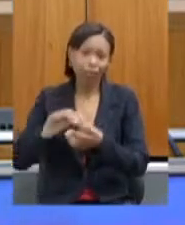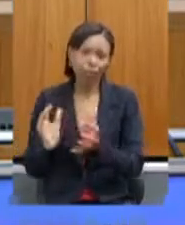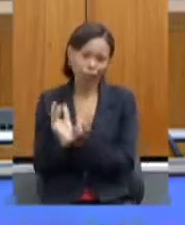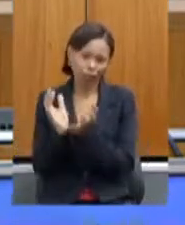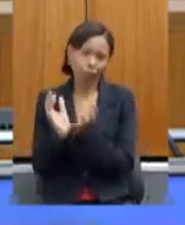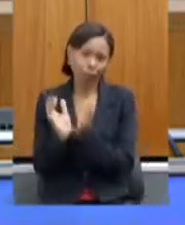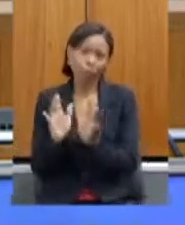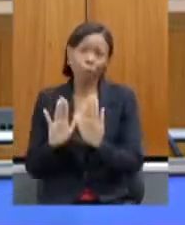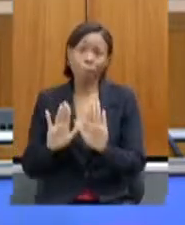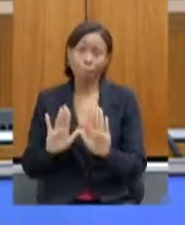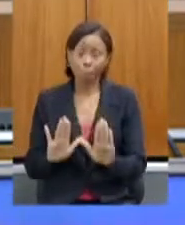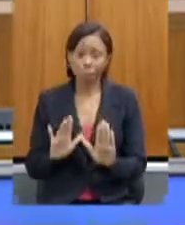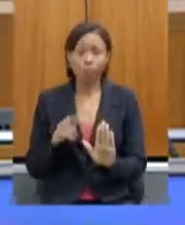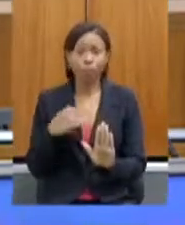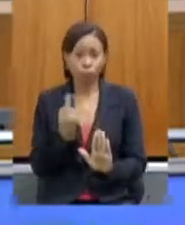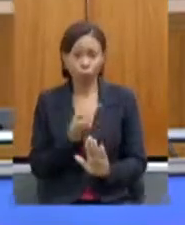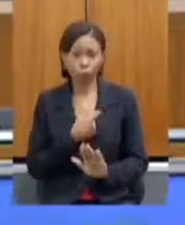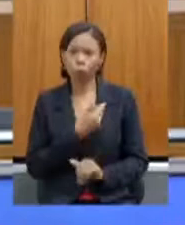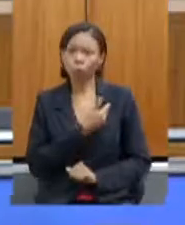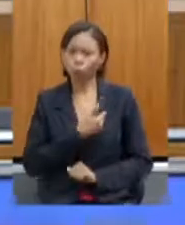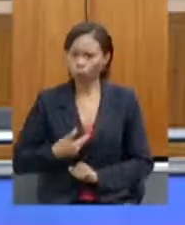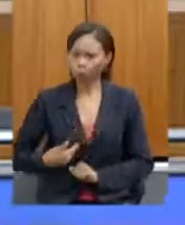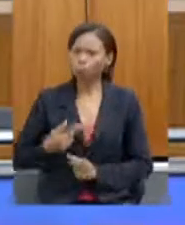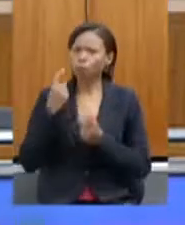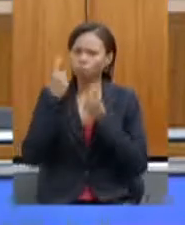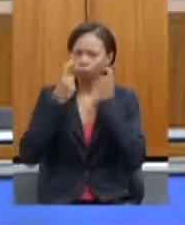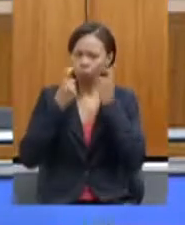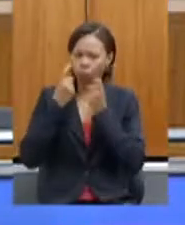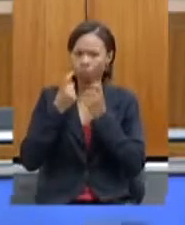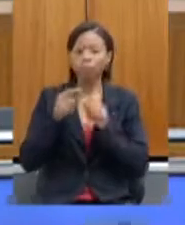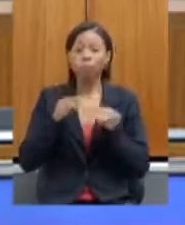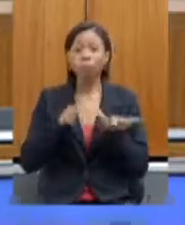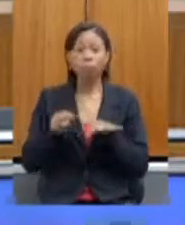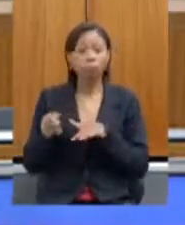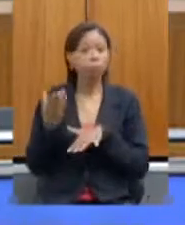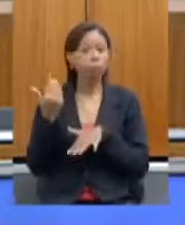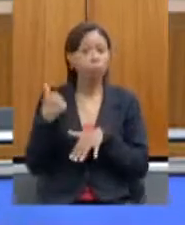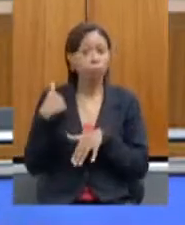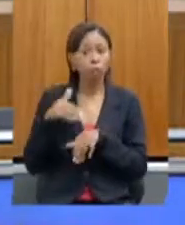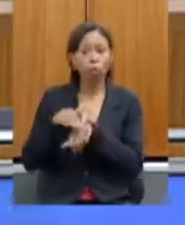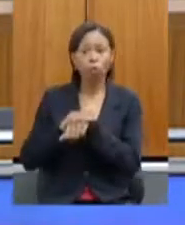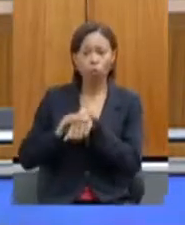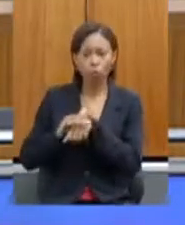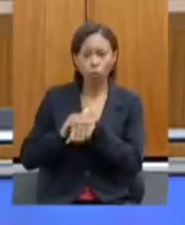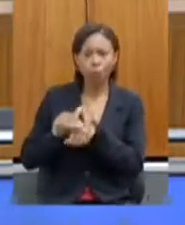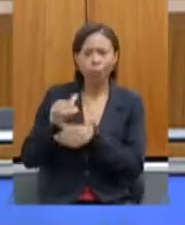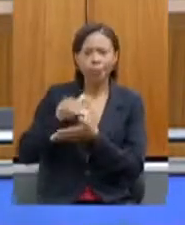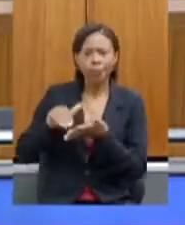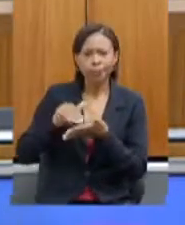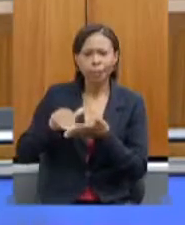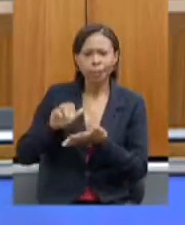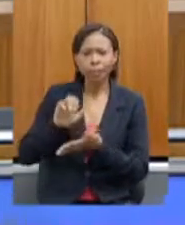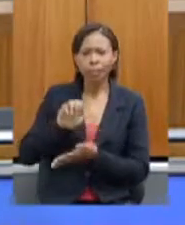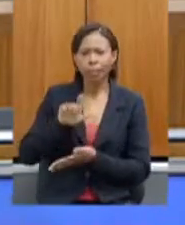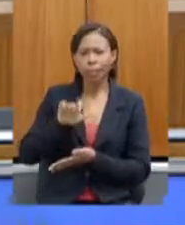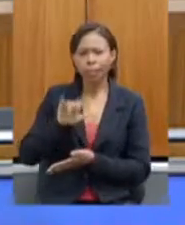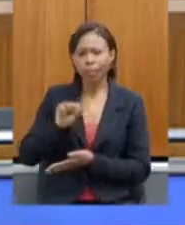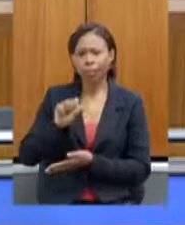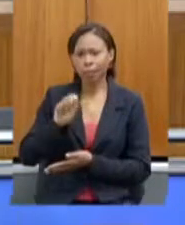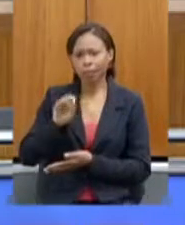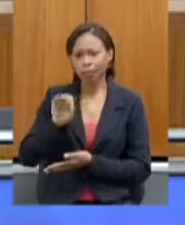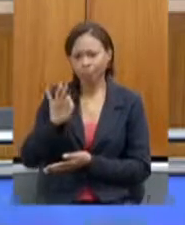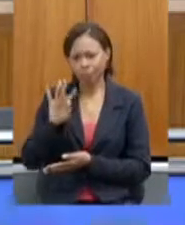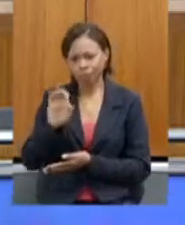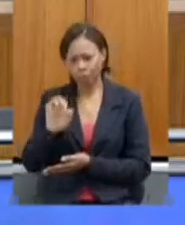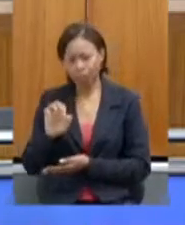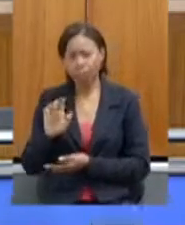preocupação de todos nós no governo, inclusive me reuni semana passada com a secretária Elisabeth, exatamente sobre essa questão